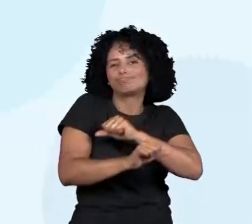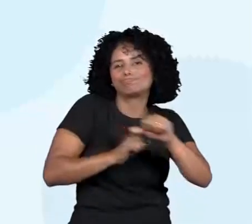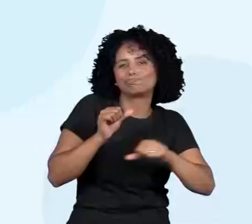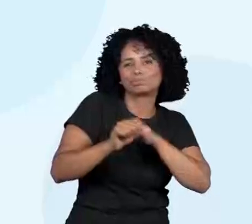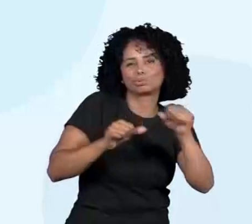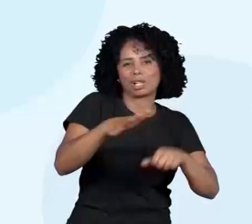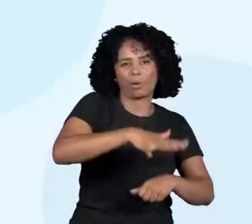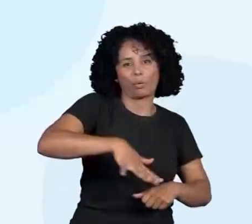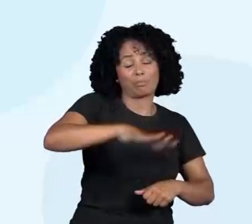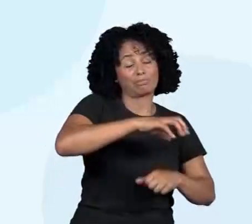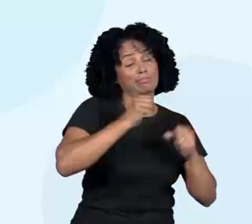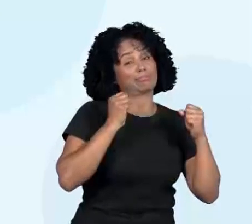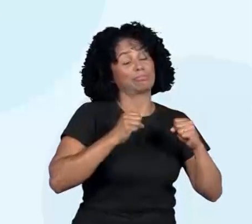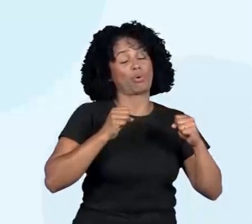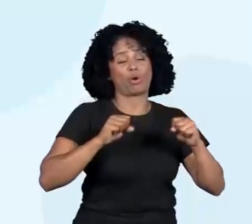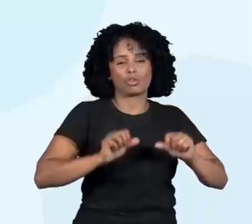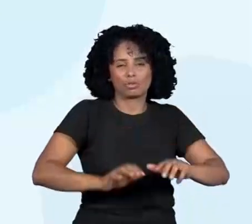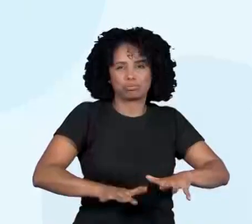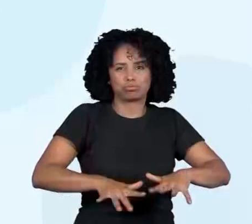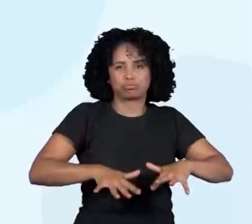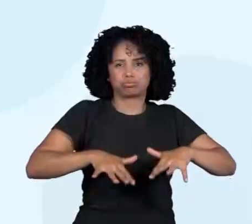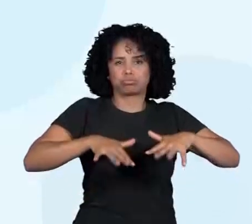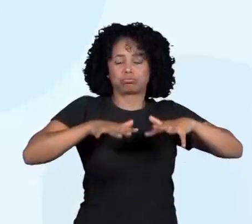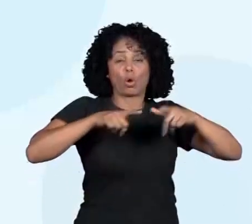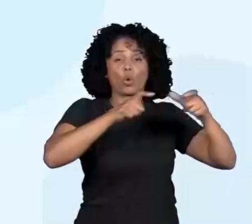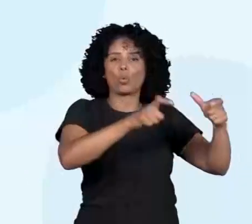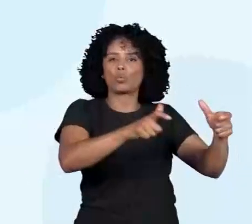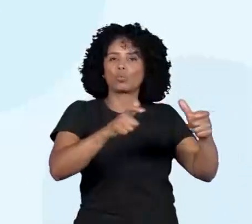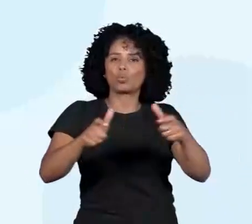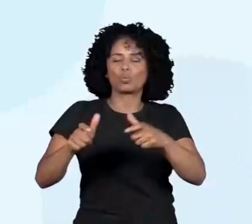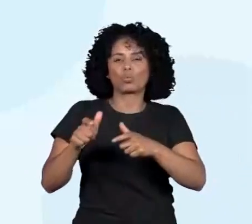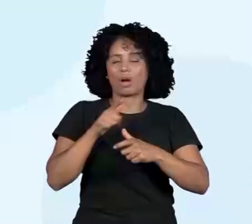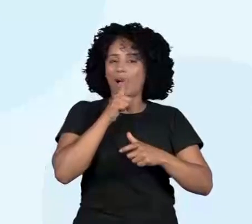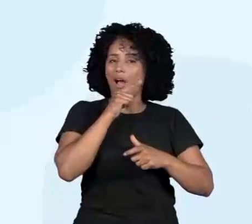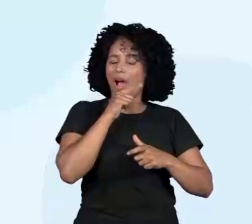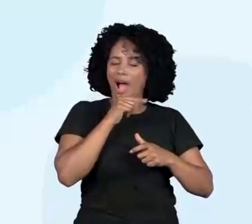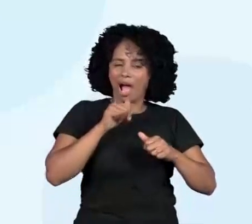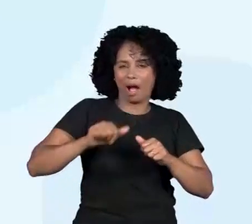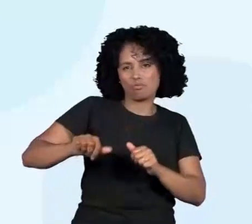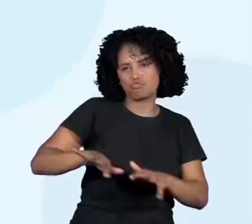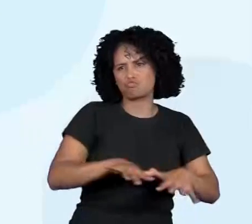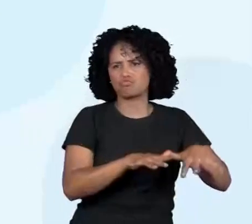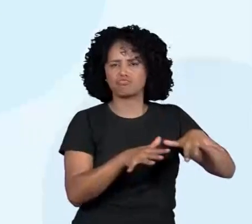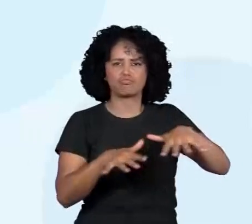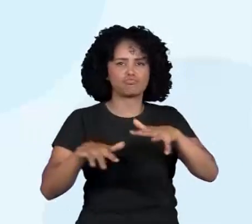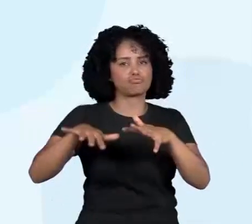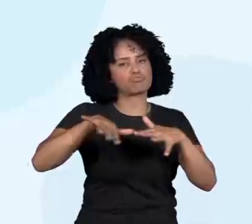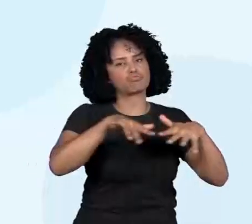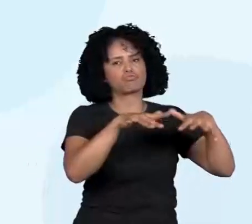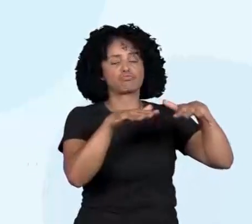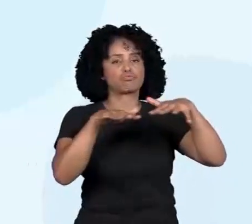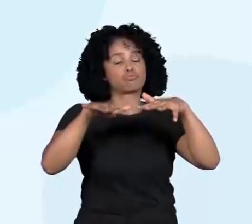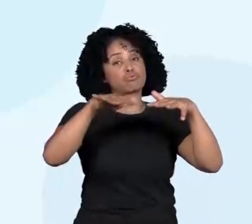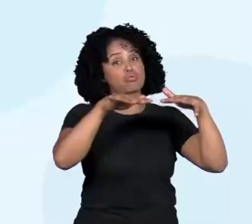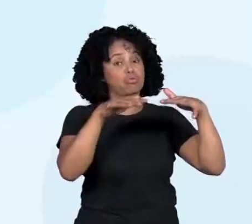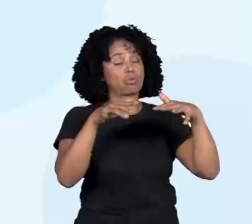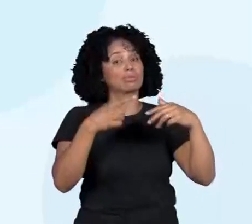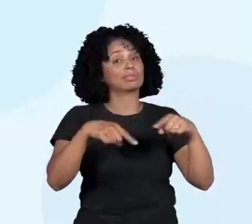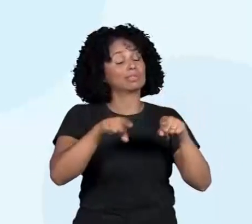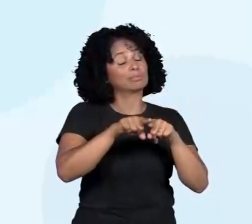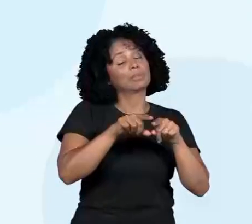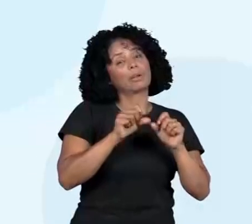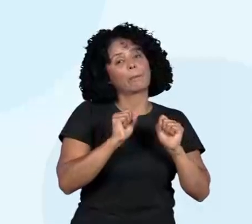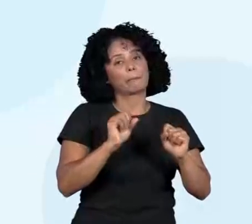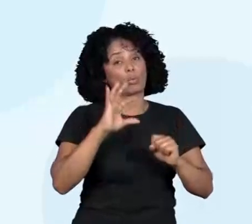alagamento em certas regiões e também uma baixa ou um aumento do nível dos rios